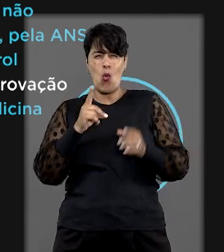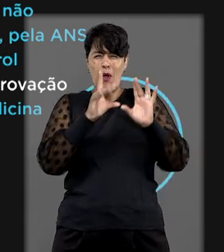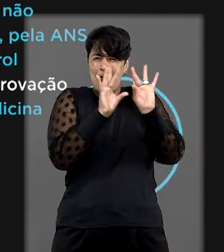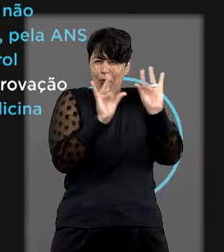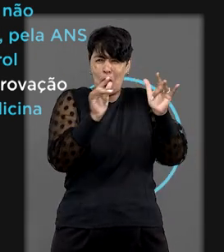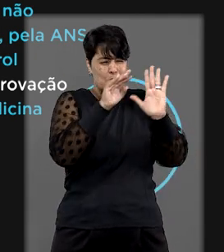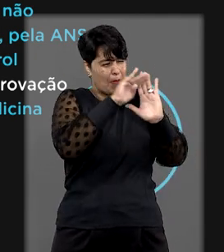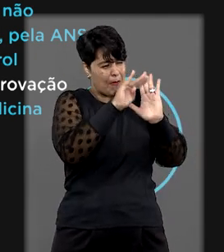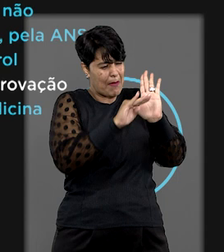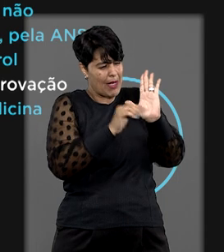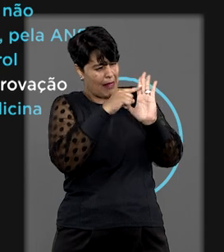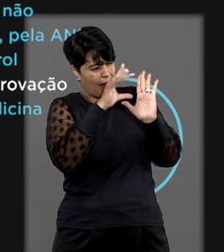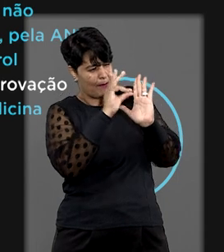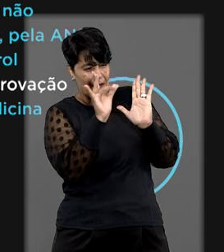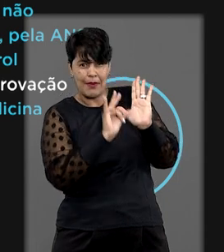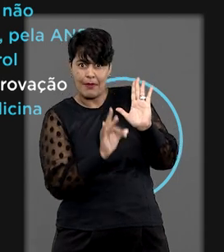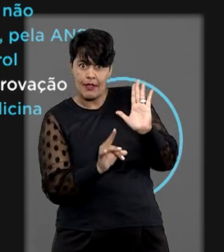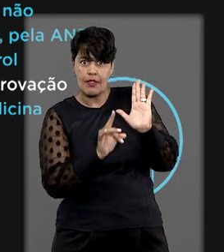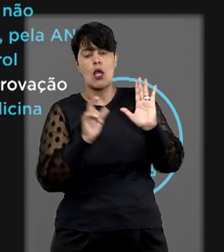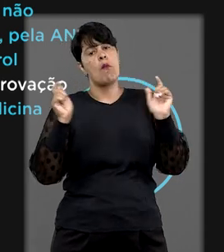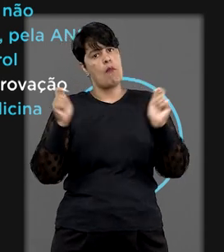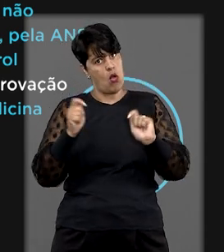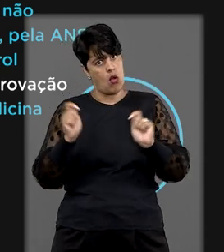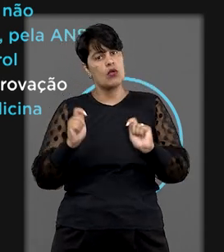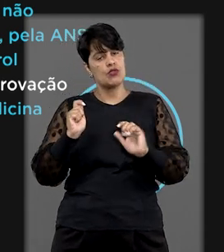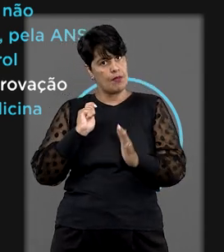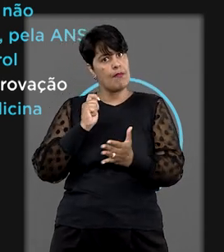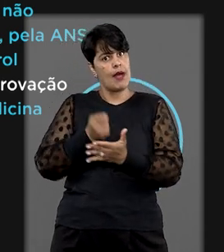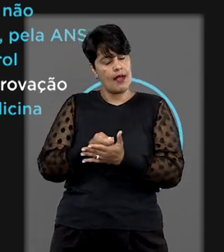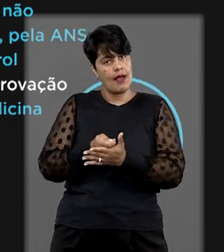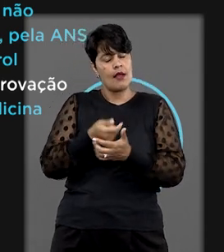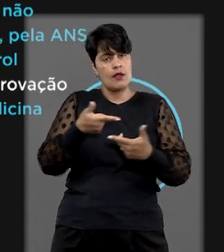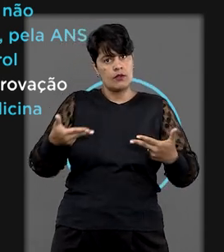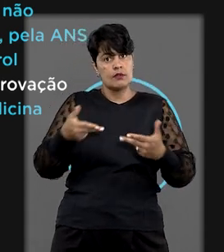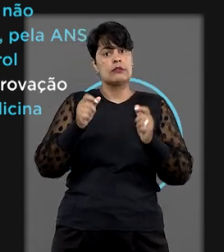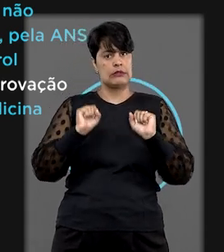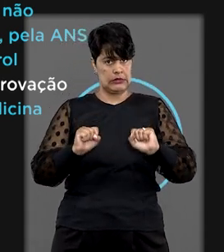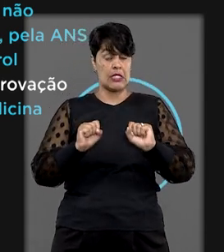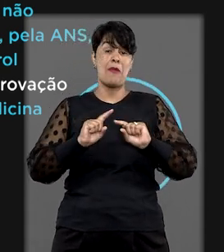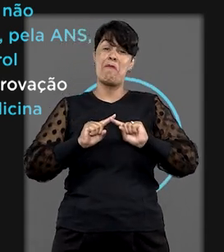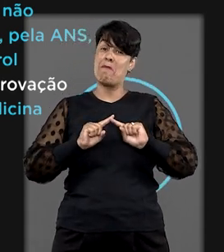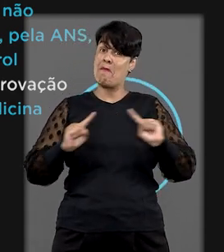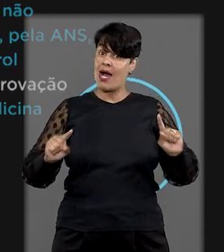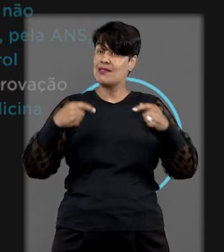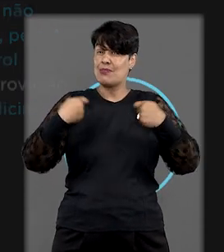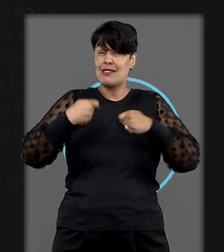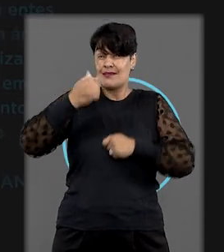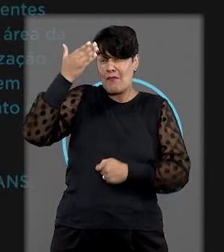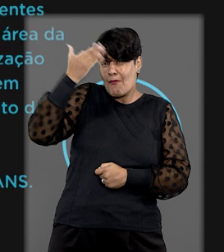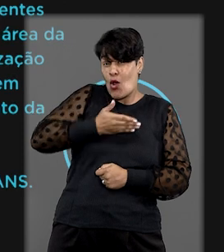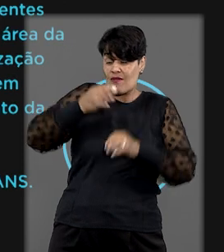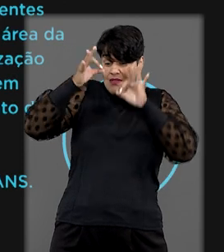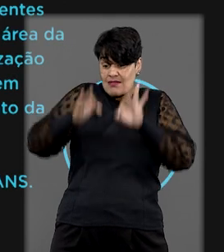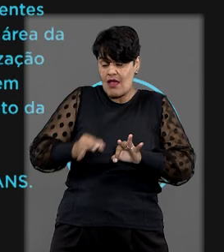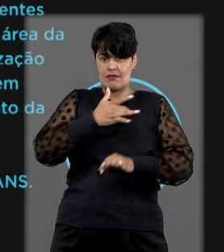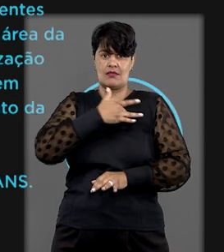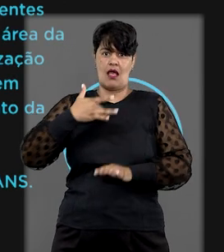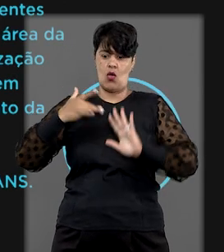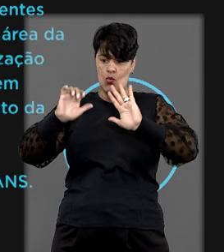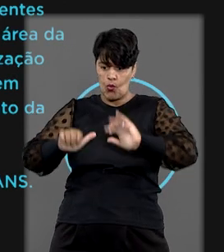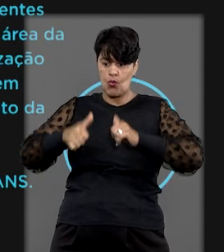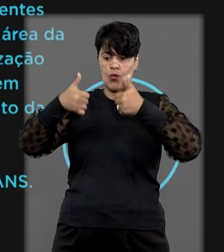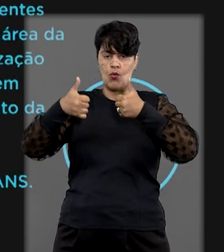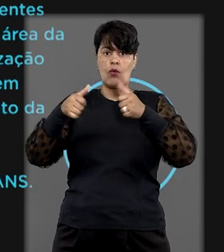da ANS, pode haver a cobertura do tratamento indicado, desde que tenha eficácia comprovada, recomendação de